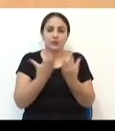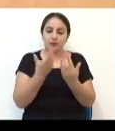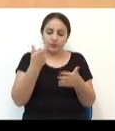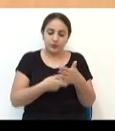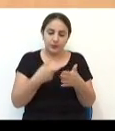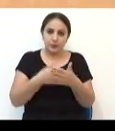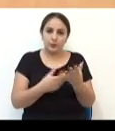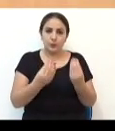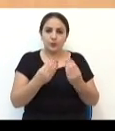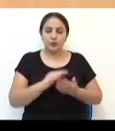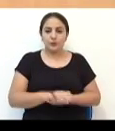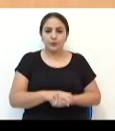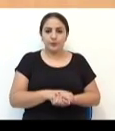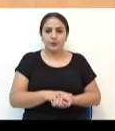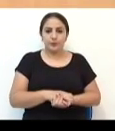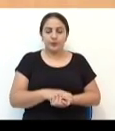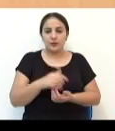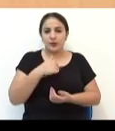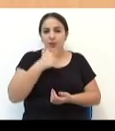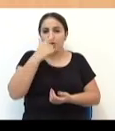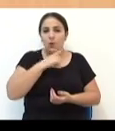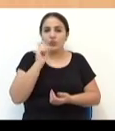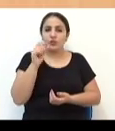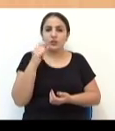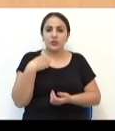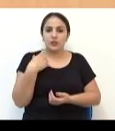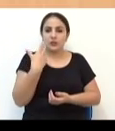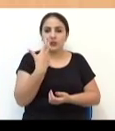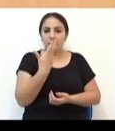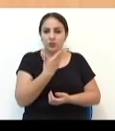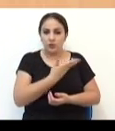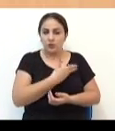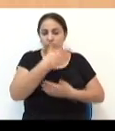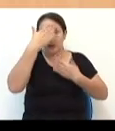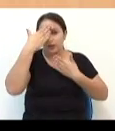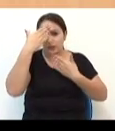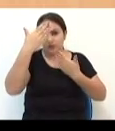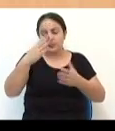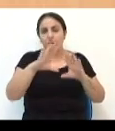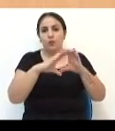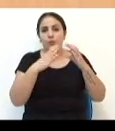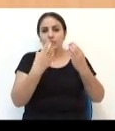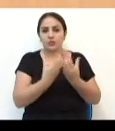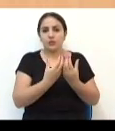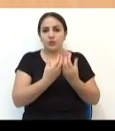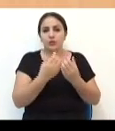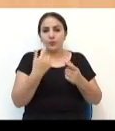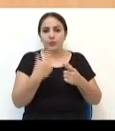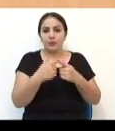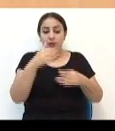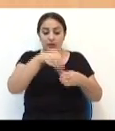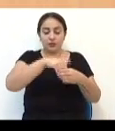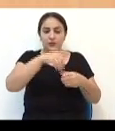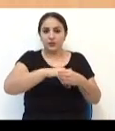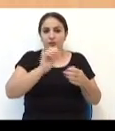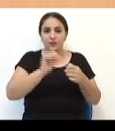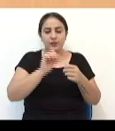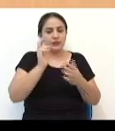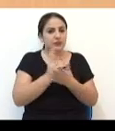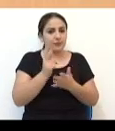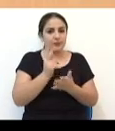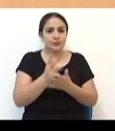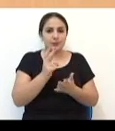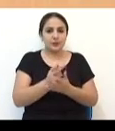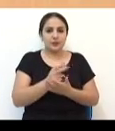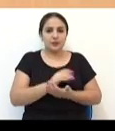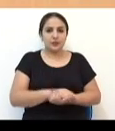bastante, né? Que nem digo, eu acho que nós temos que agradecer aquela comunidade por a votação que a gente faz sempre lá,